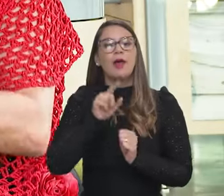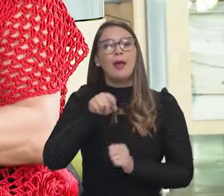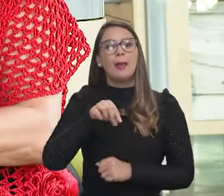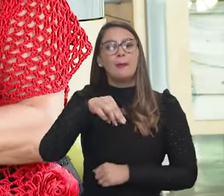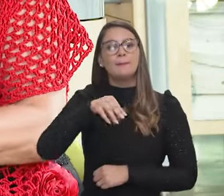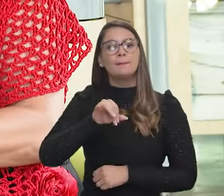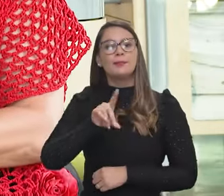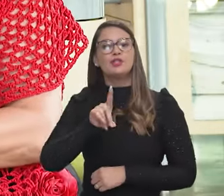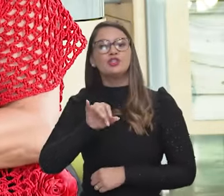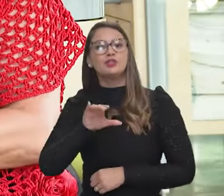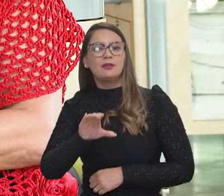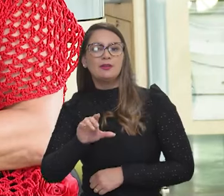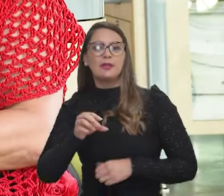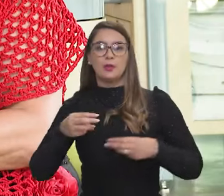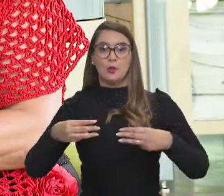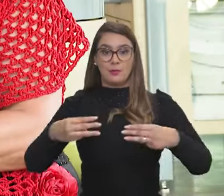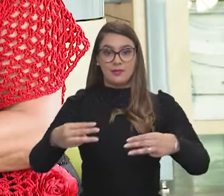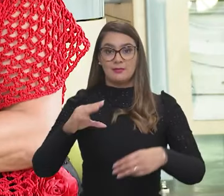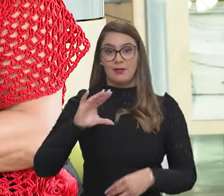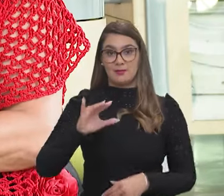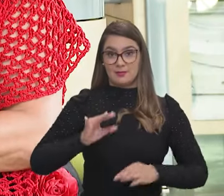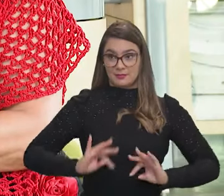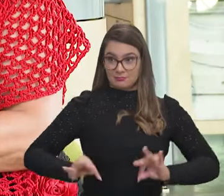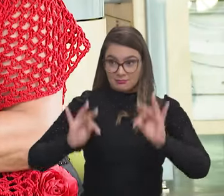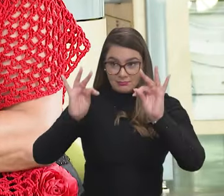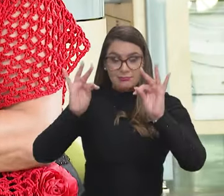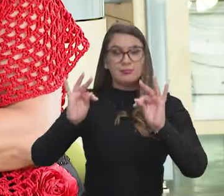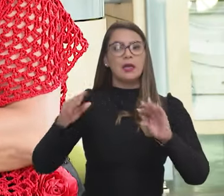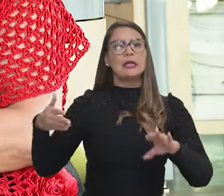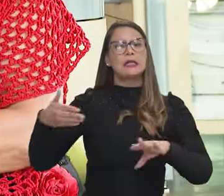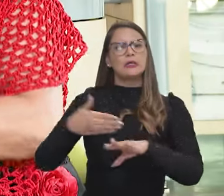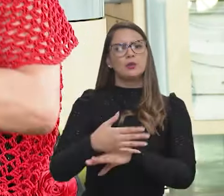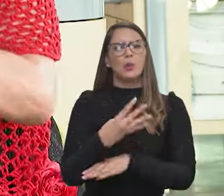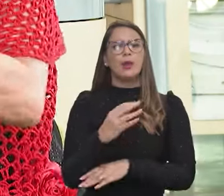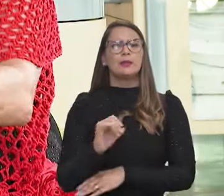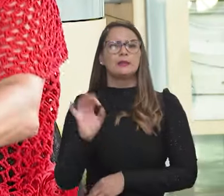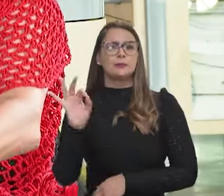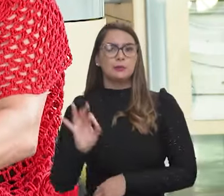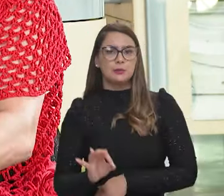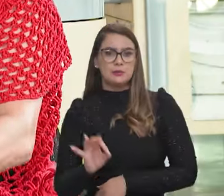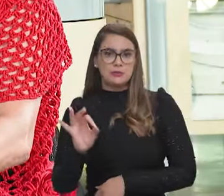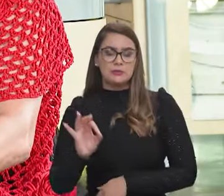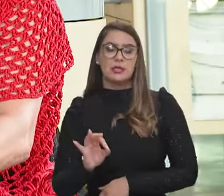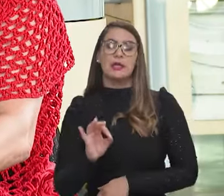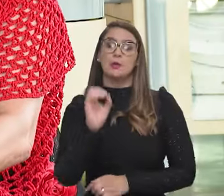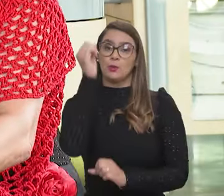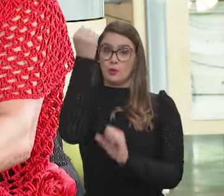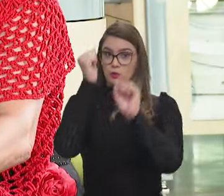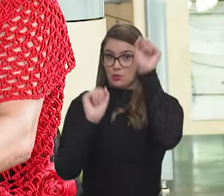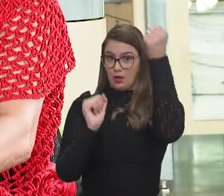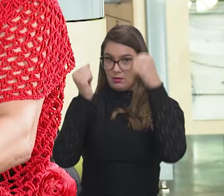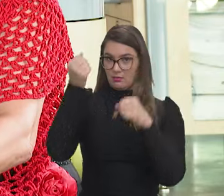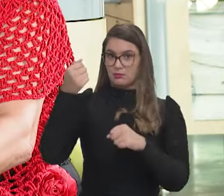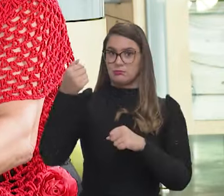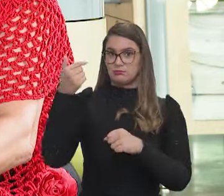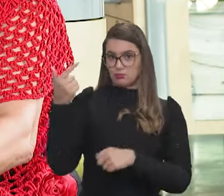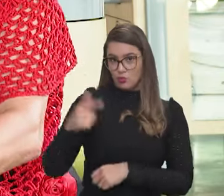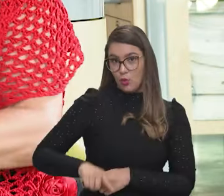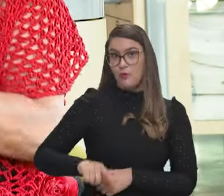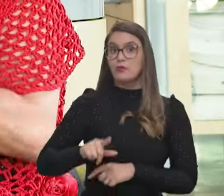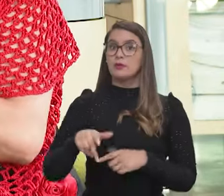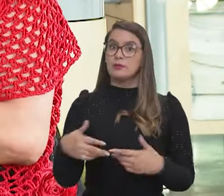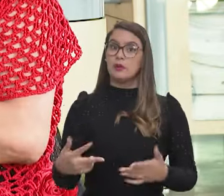que foi o MEDIC e o Ministério da Ciência e Tecnologia, nós entramos com 40% dessa agenda da reindustrialização,